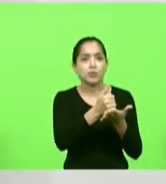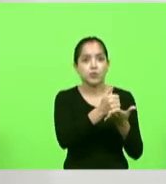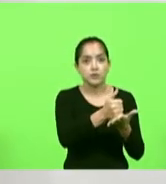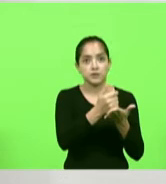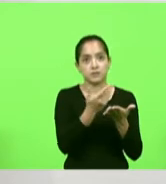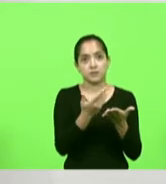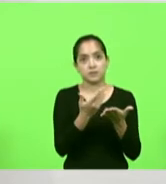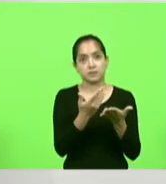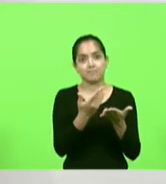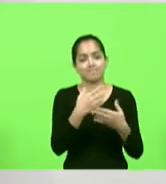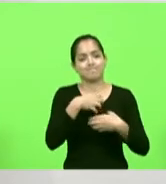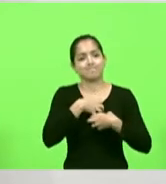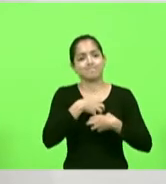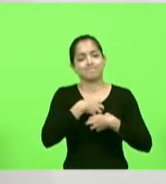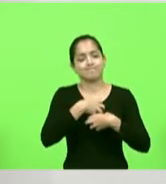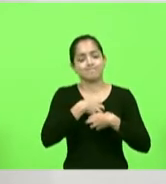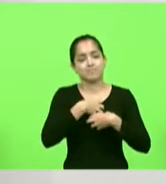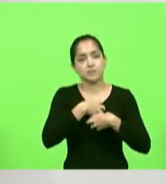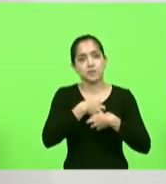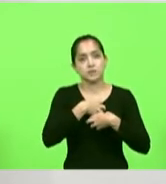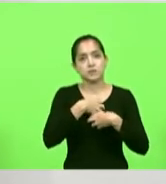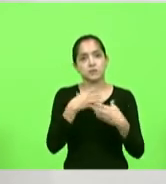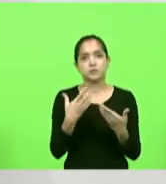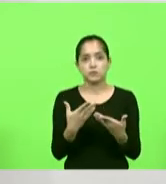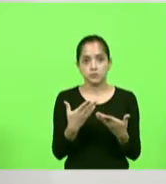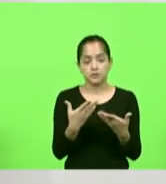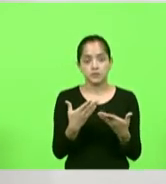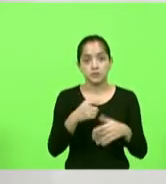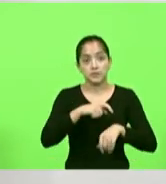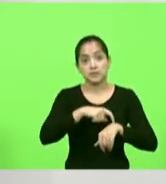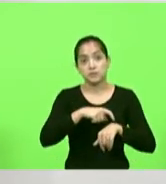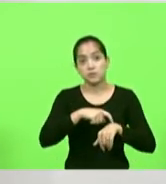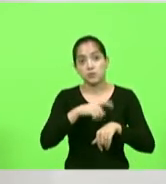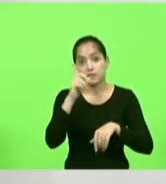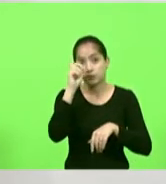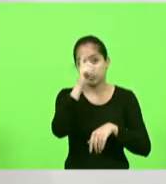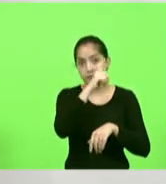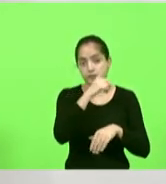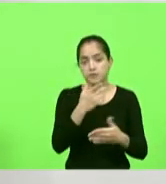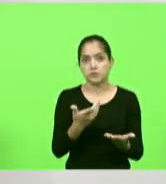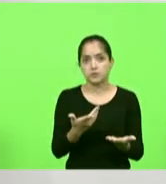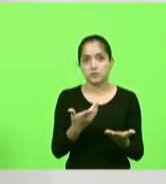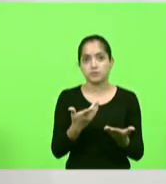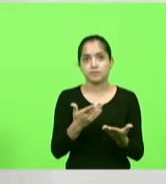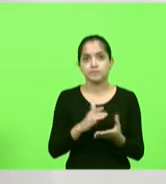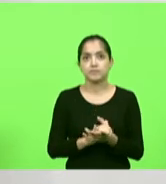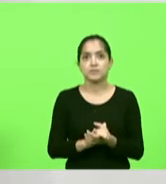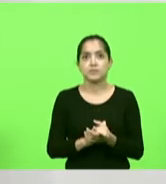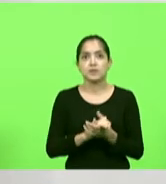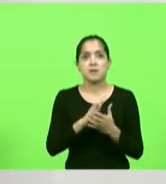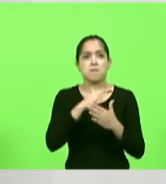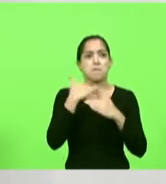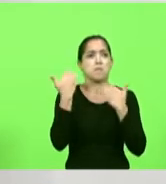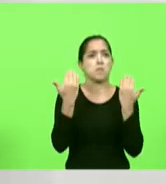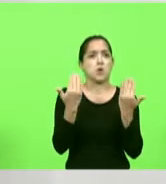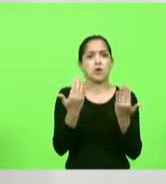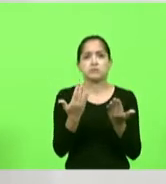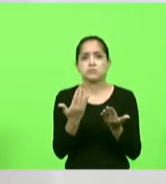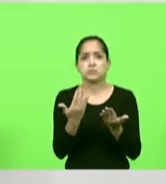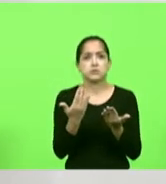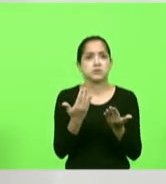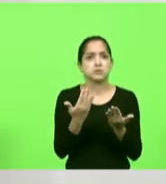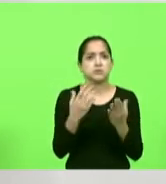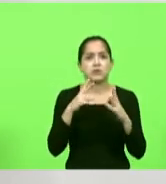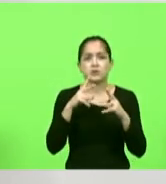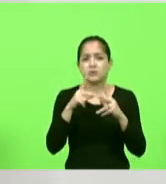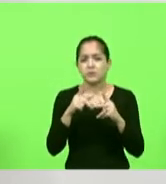relação àquele sentimento que ela está vivenciando naquele momento porque não existe morte inteligente a princípio toda morte é